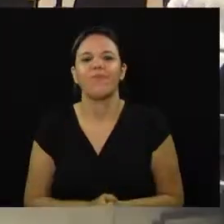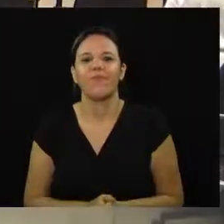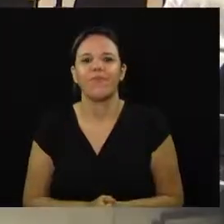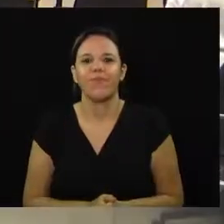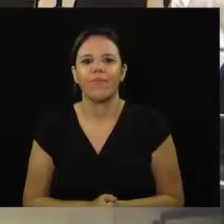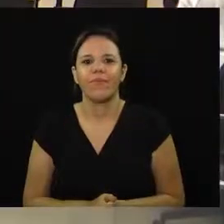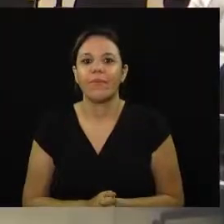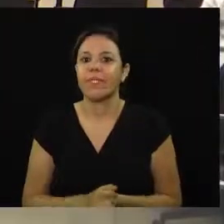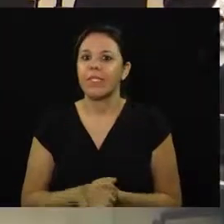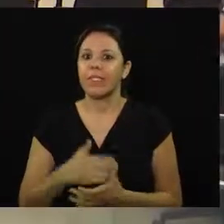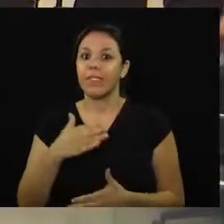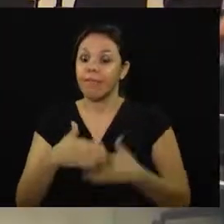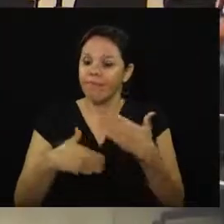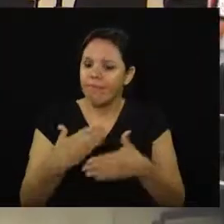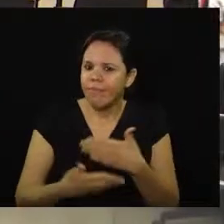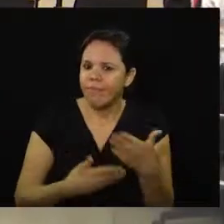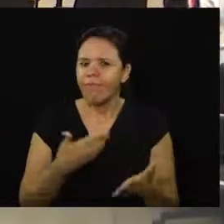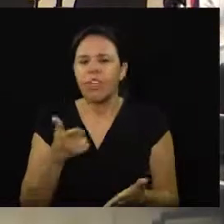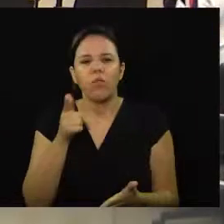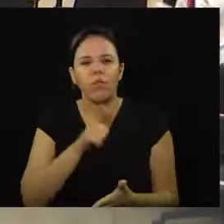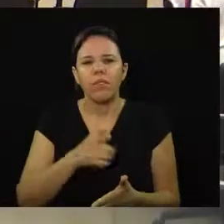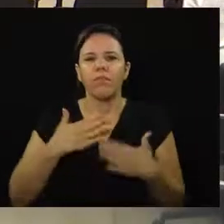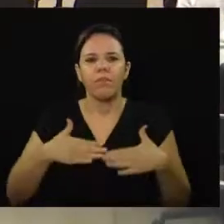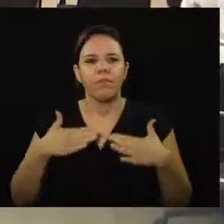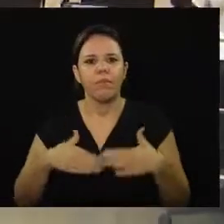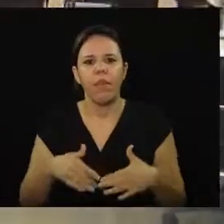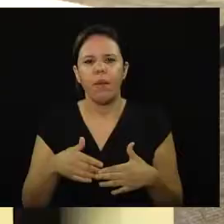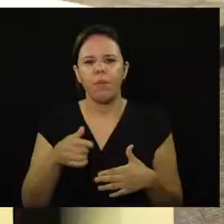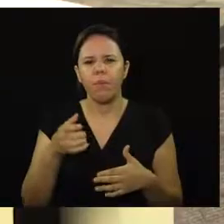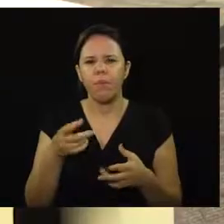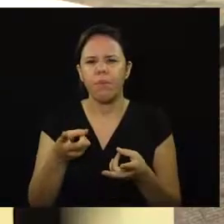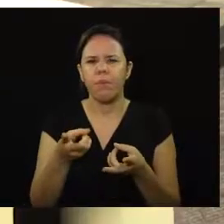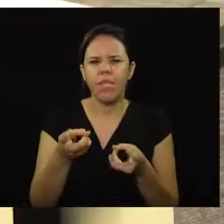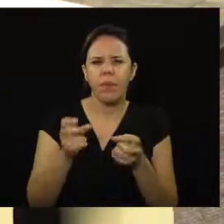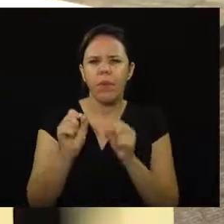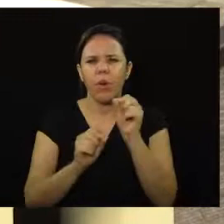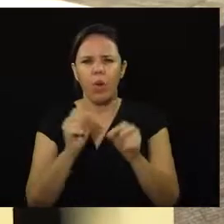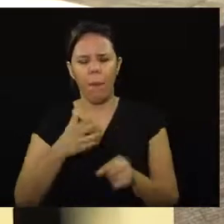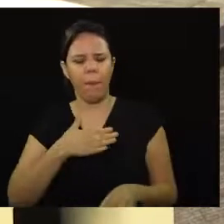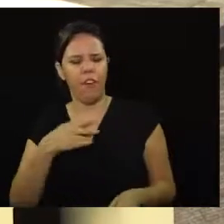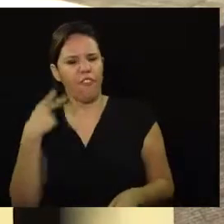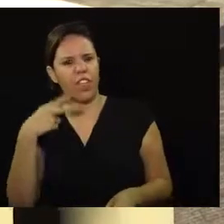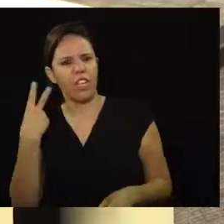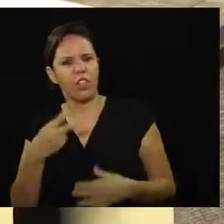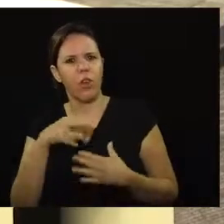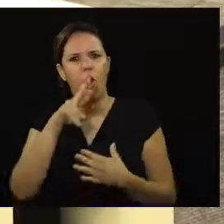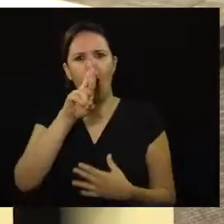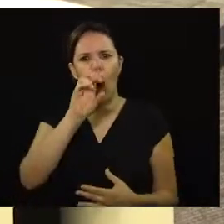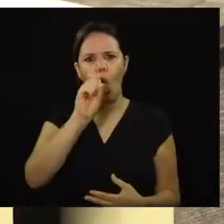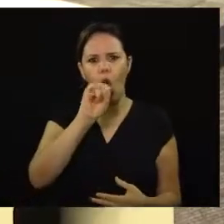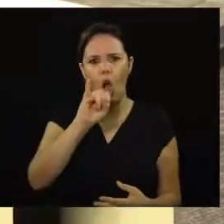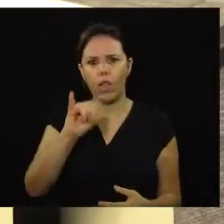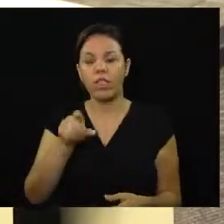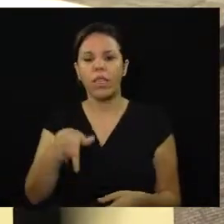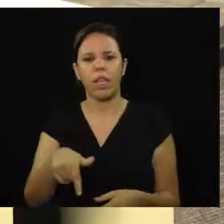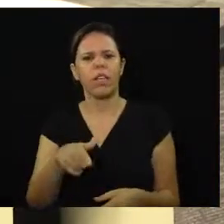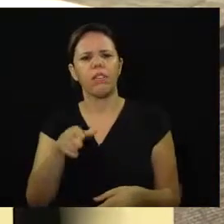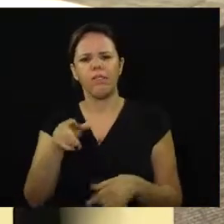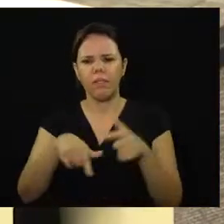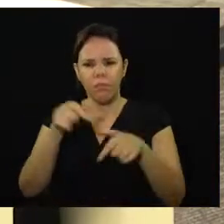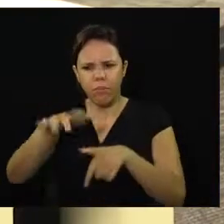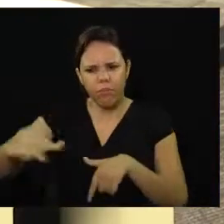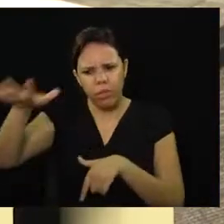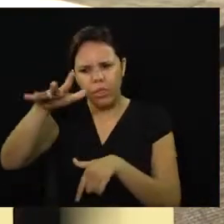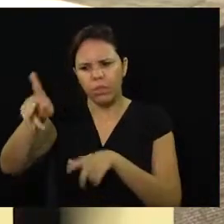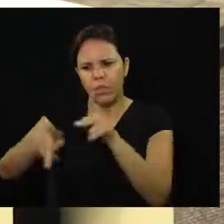Passada a ansiedade, os jovens vereadores fizeram balanço da reunião. Meu vereador, Nelson Rossi, ele trabalha com pessoas dessa área, drogadas,